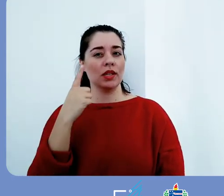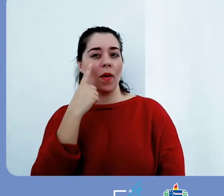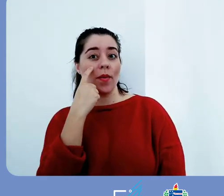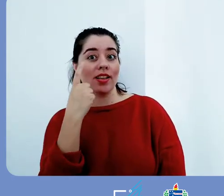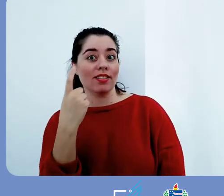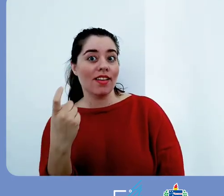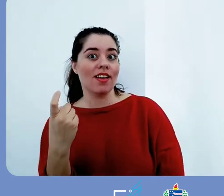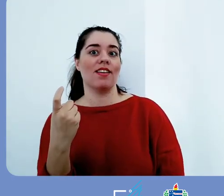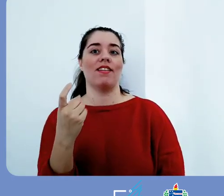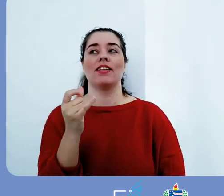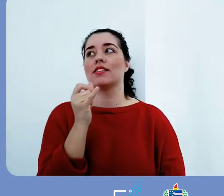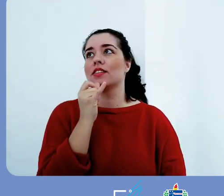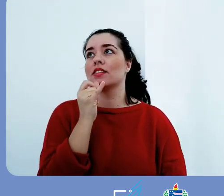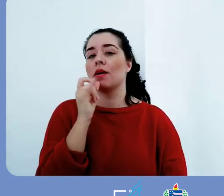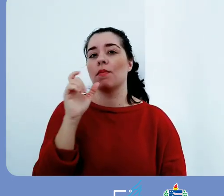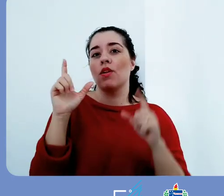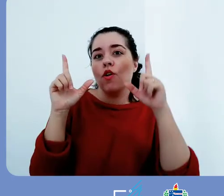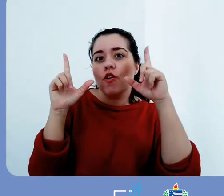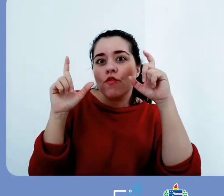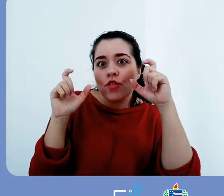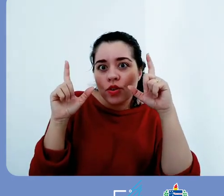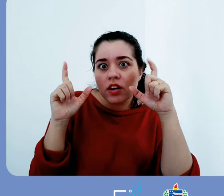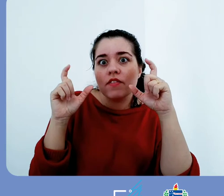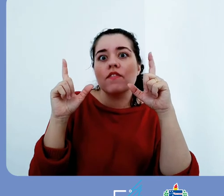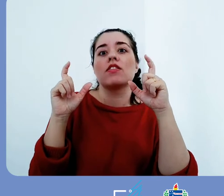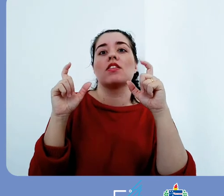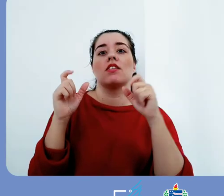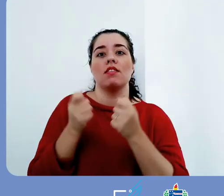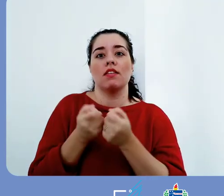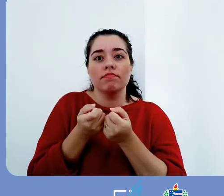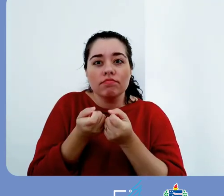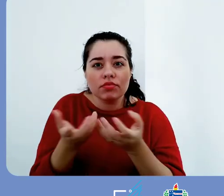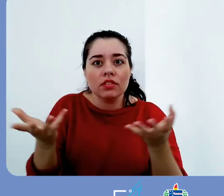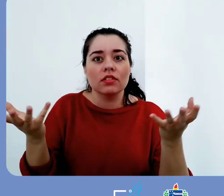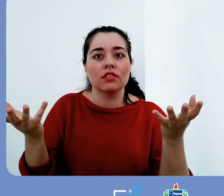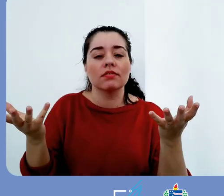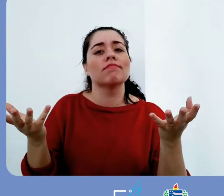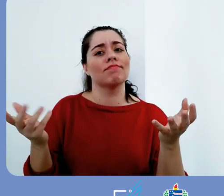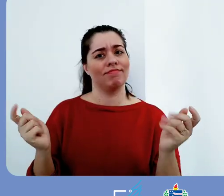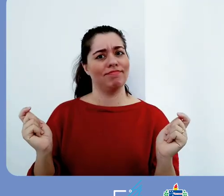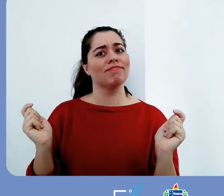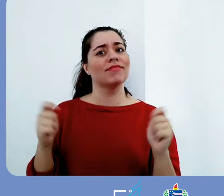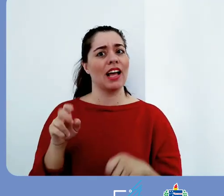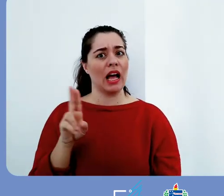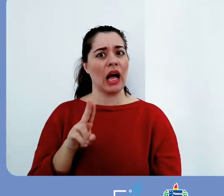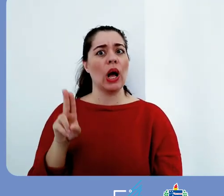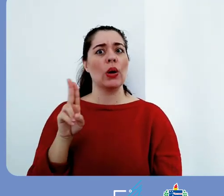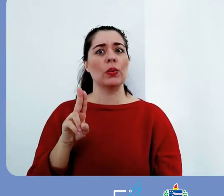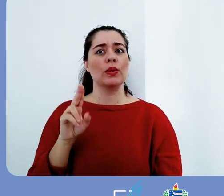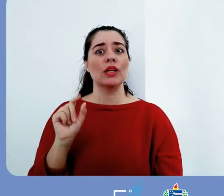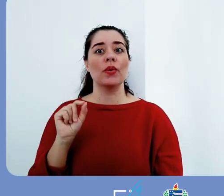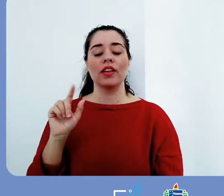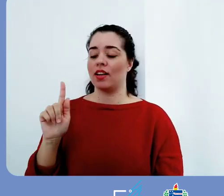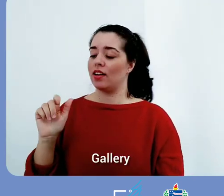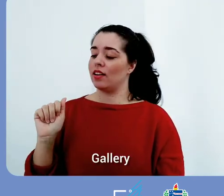um sistema específico. E como mencionado antes, o repositório institucional não é um backup.